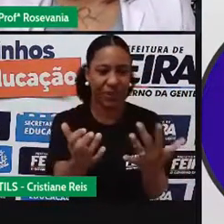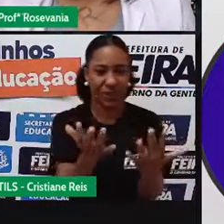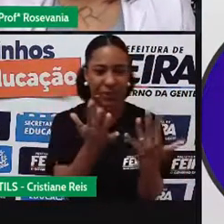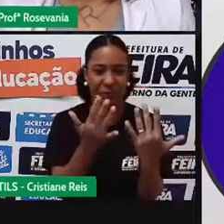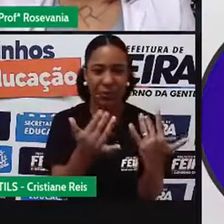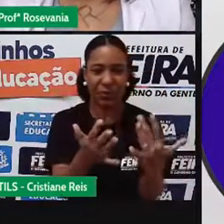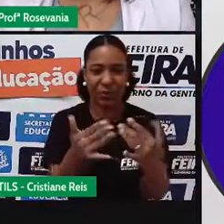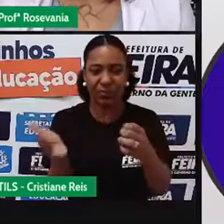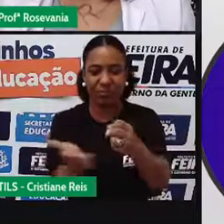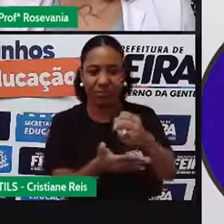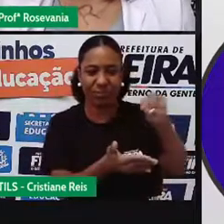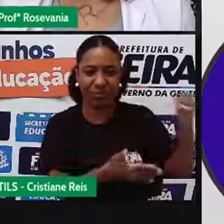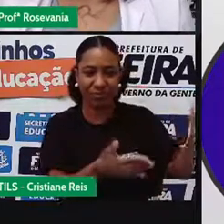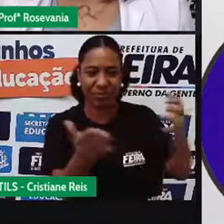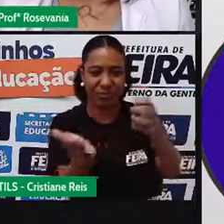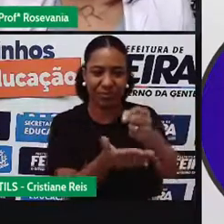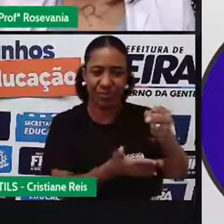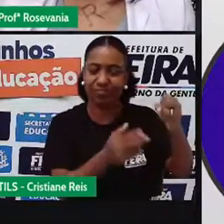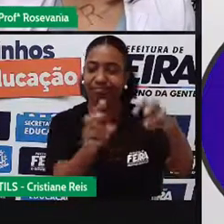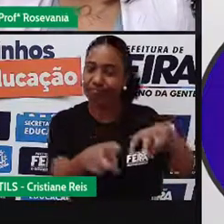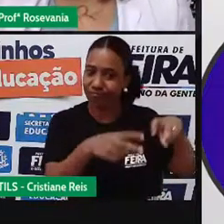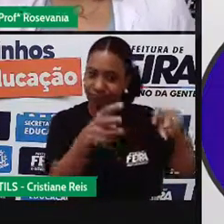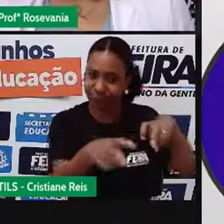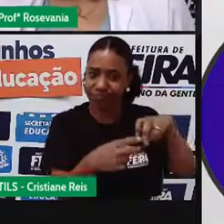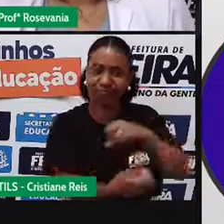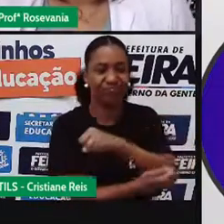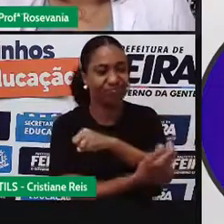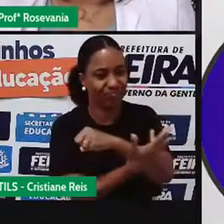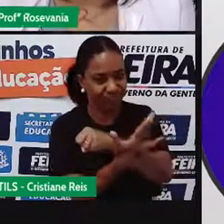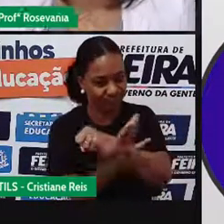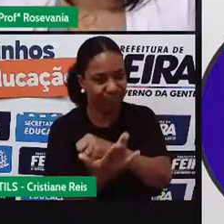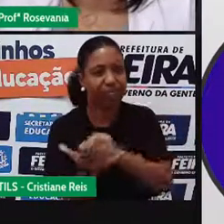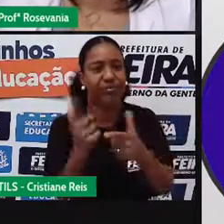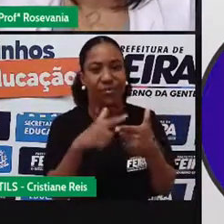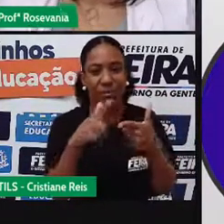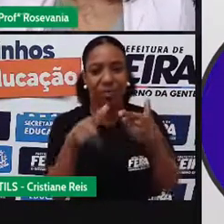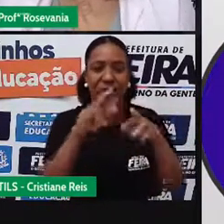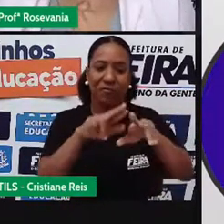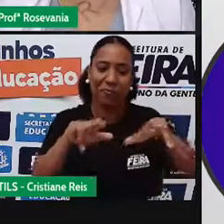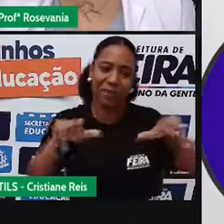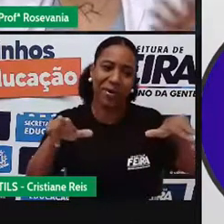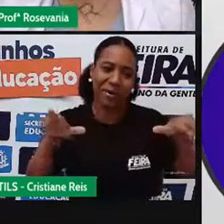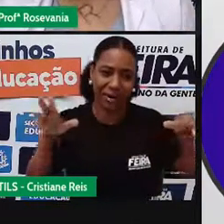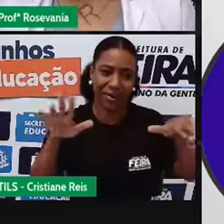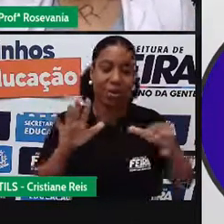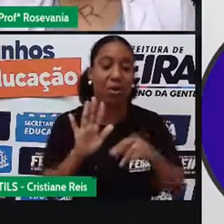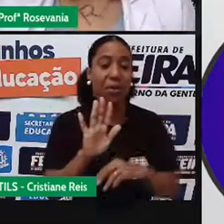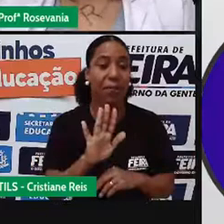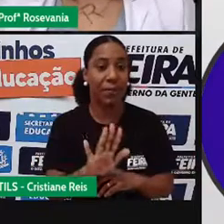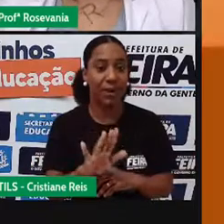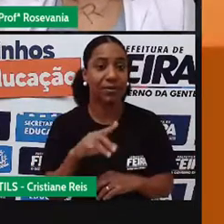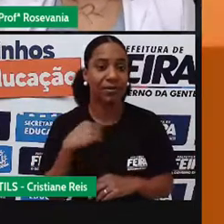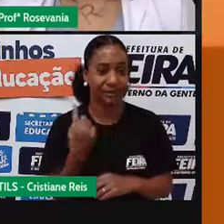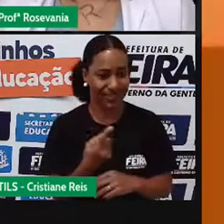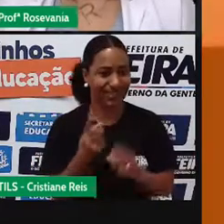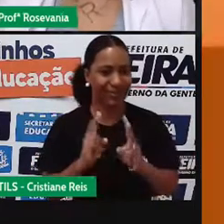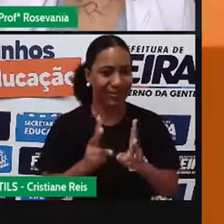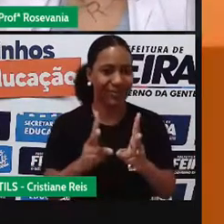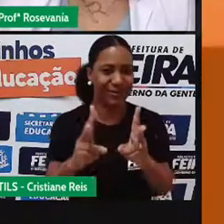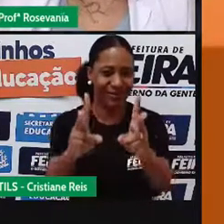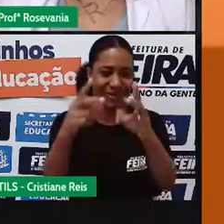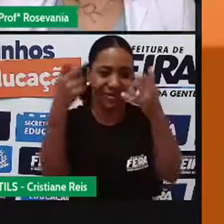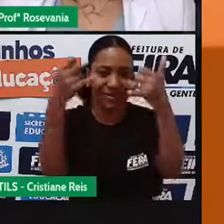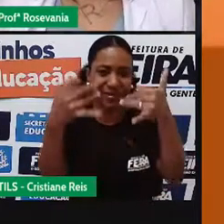ambiente, né, então, a gente ficaria aqui um tempão falando, né, sobre esses problemas, mas a gente precisa dar uma adiantadazinha, né,